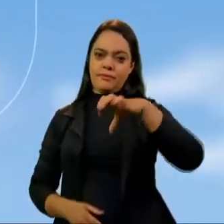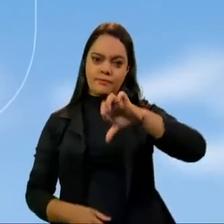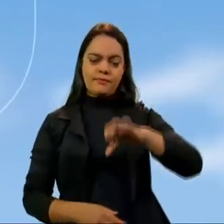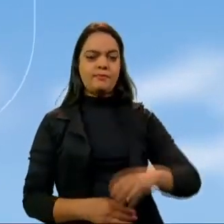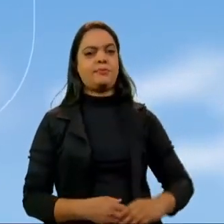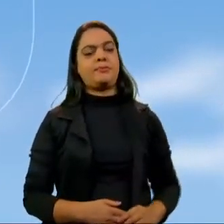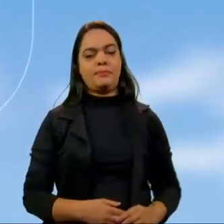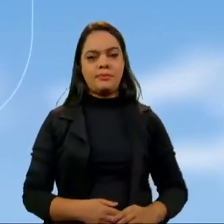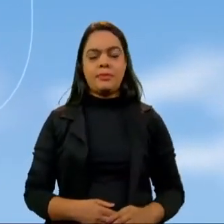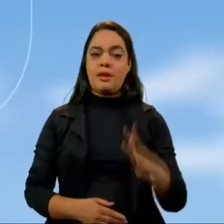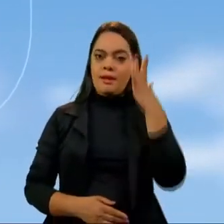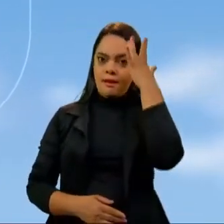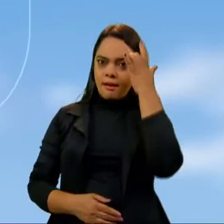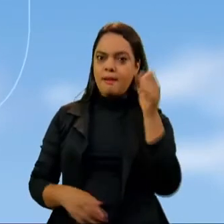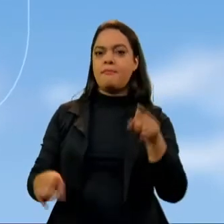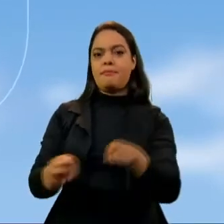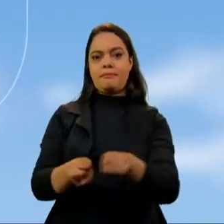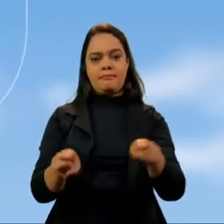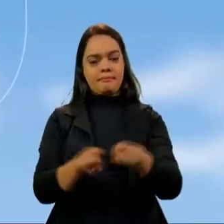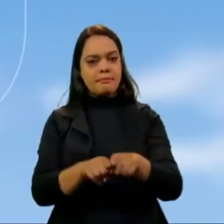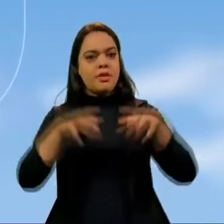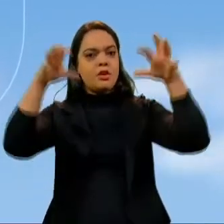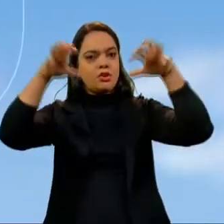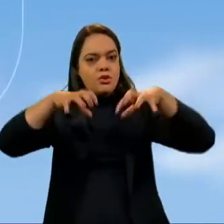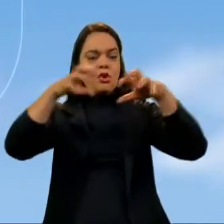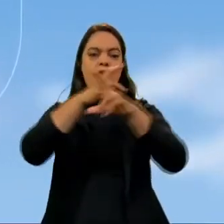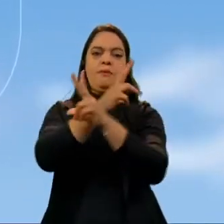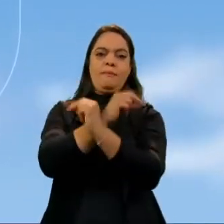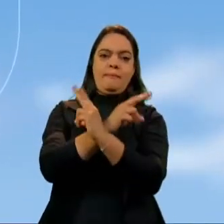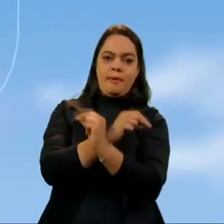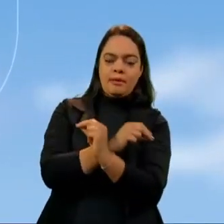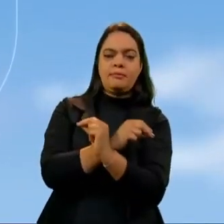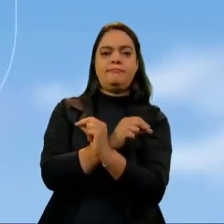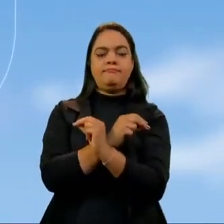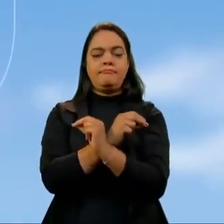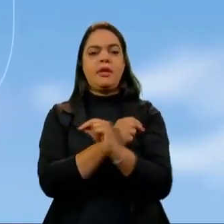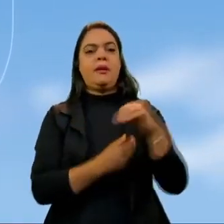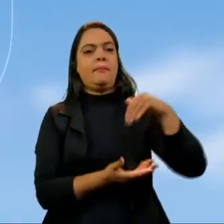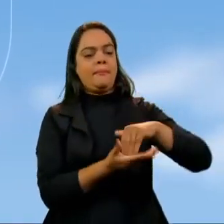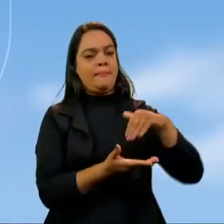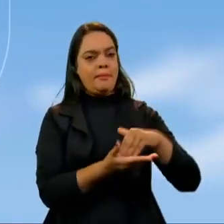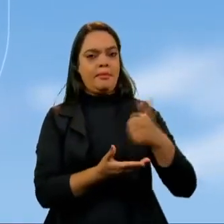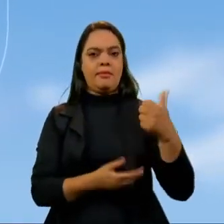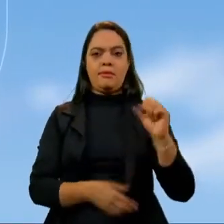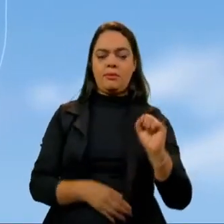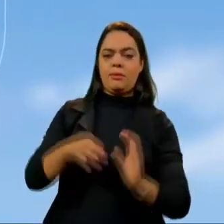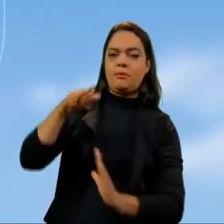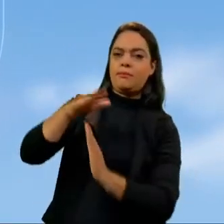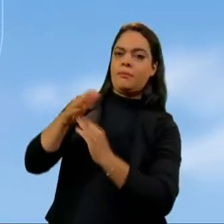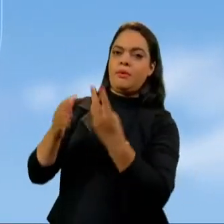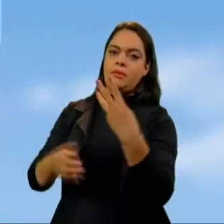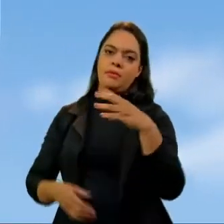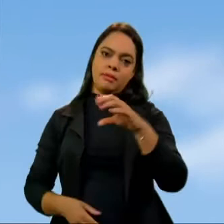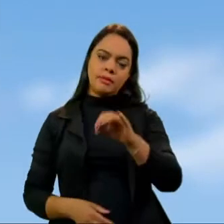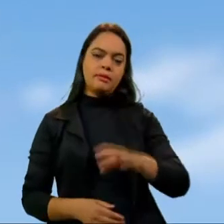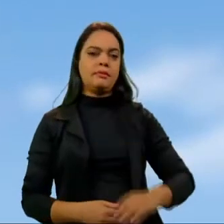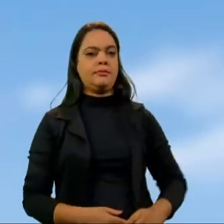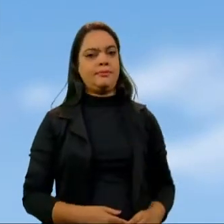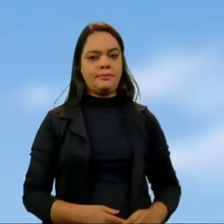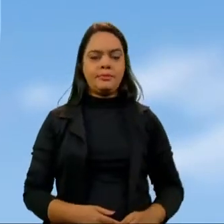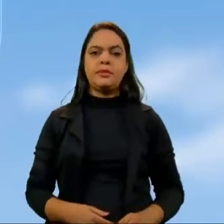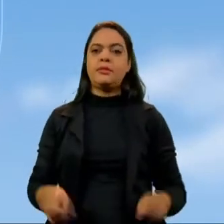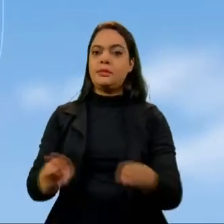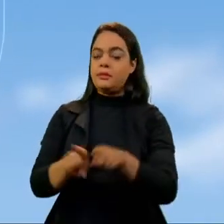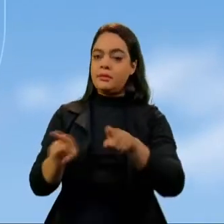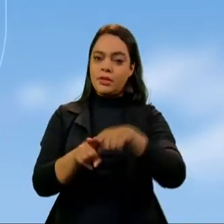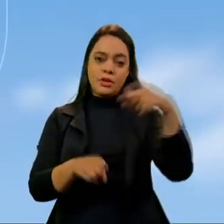graus. Amanhã também chove em Patos de Minas. As temperaturas variam entre 18 e 30 graus. Dia de